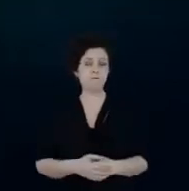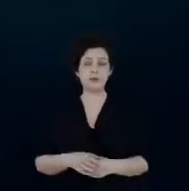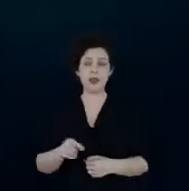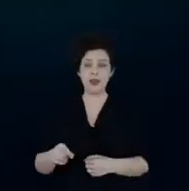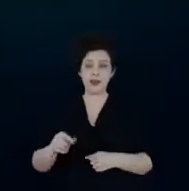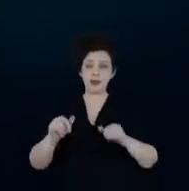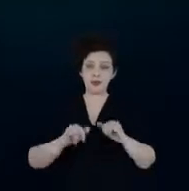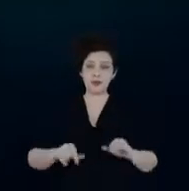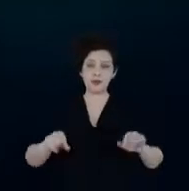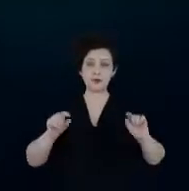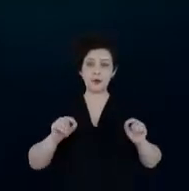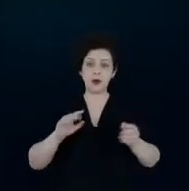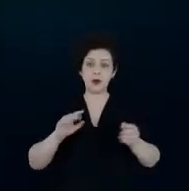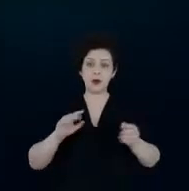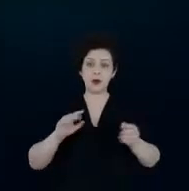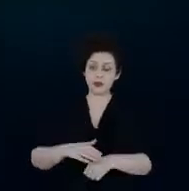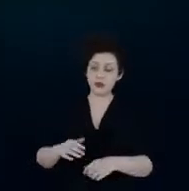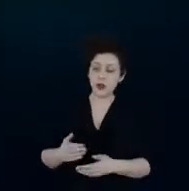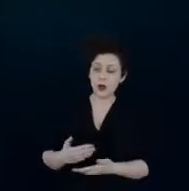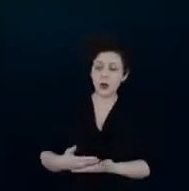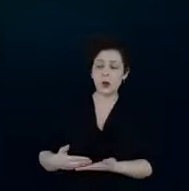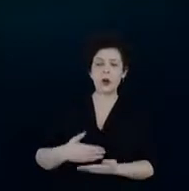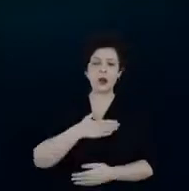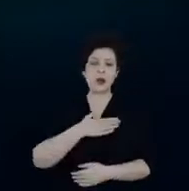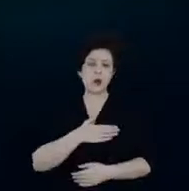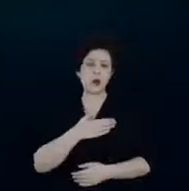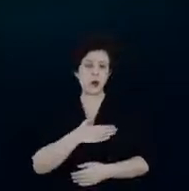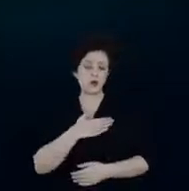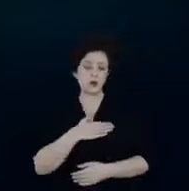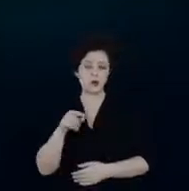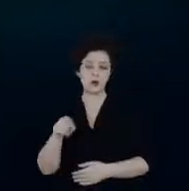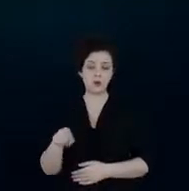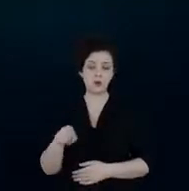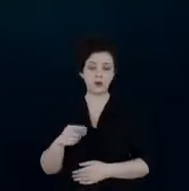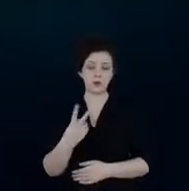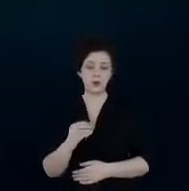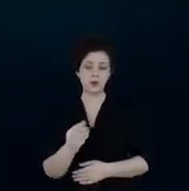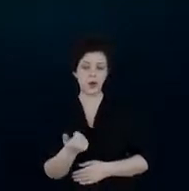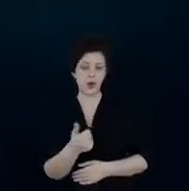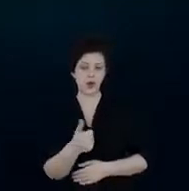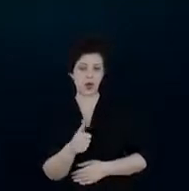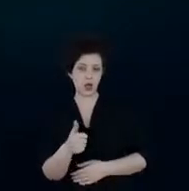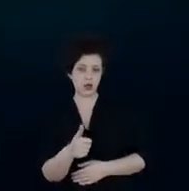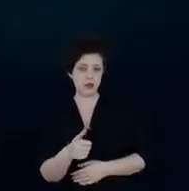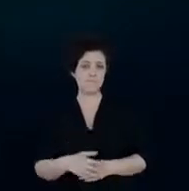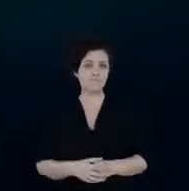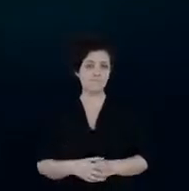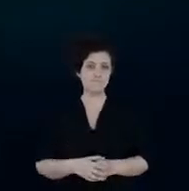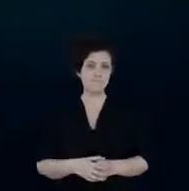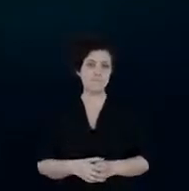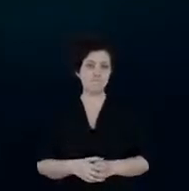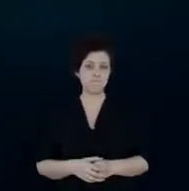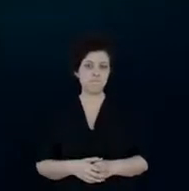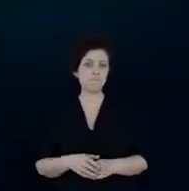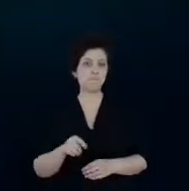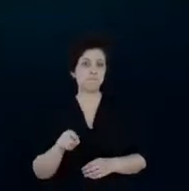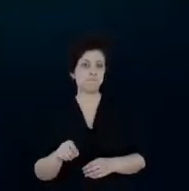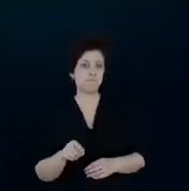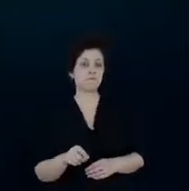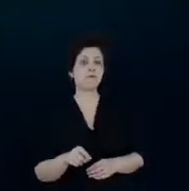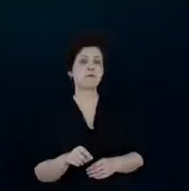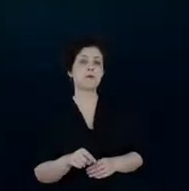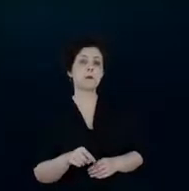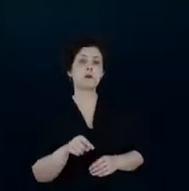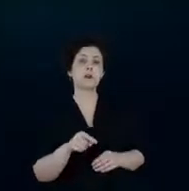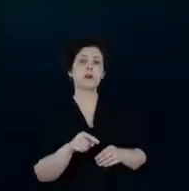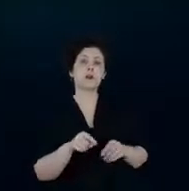foi realizada. Ela começou em agosto de 2011. O primeiro passo foi uma criação do Hub, Consumo